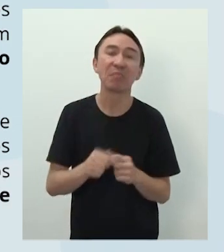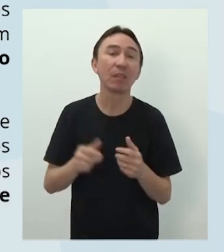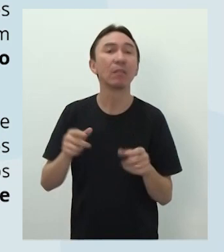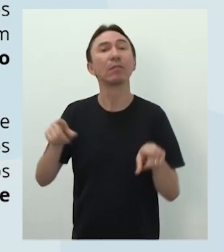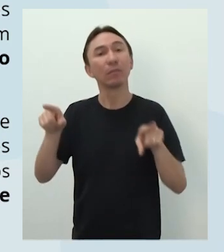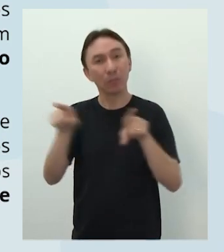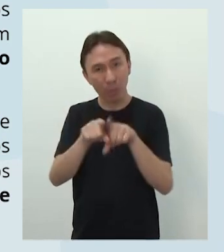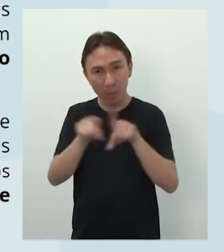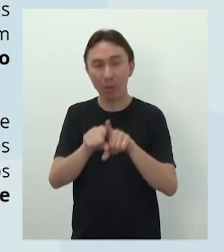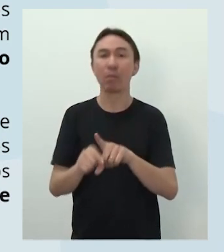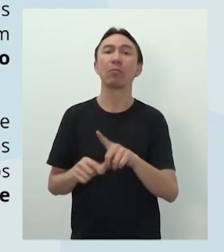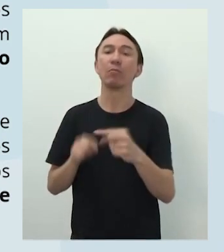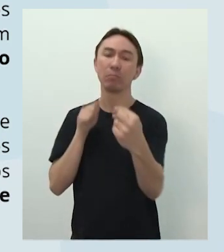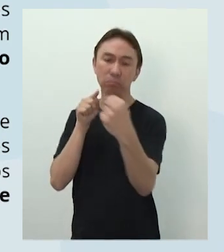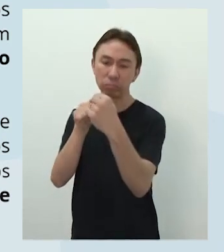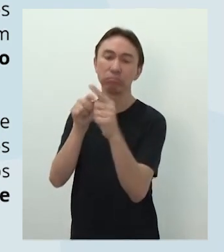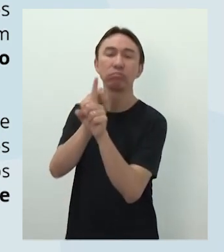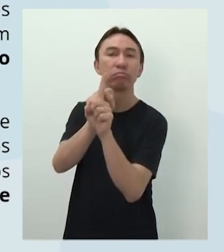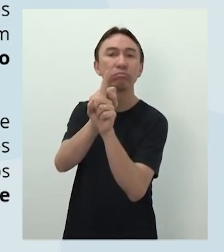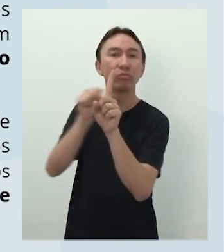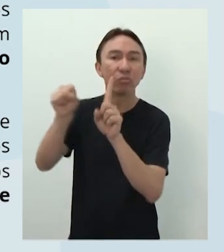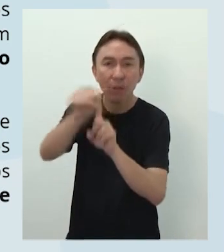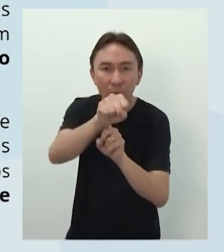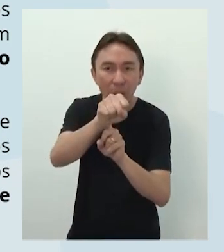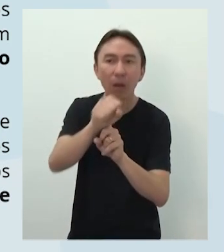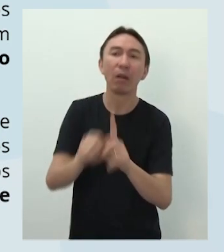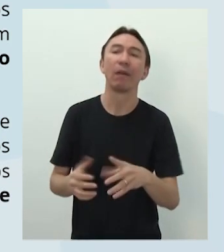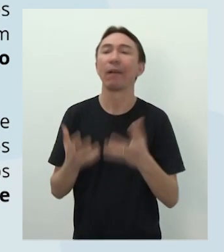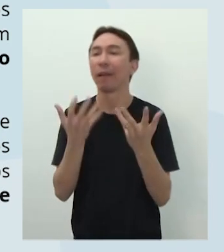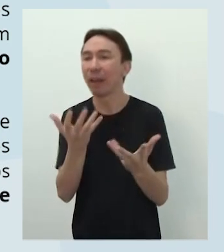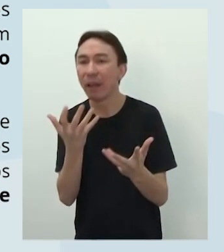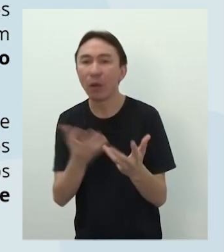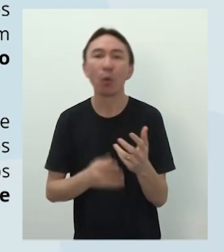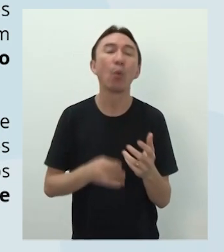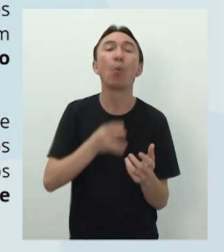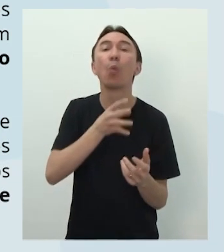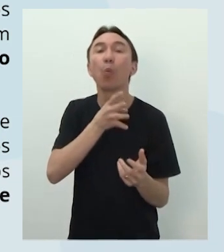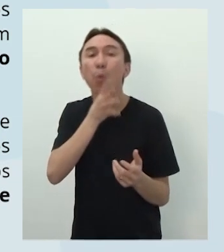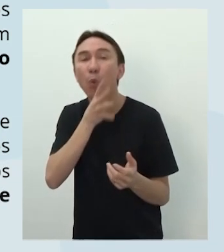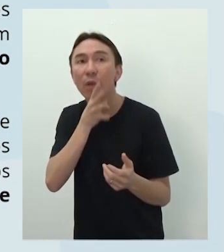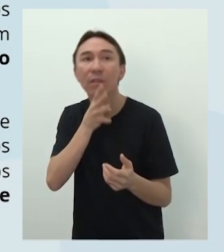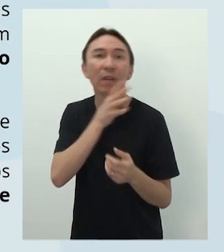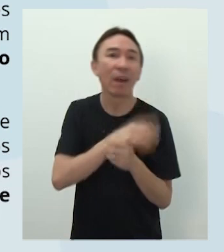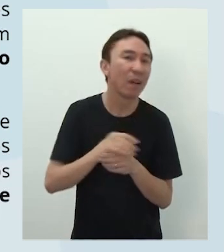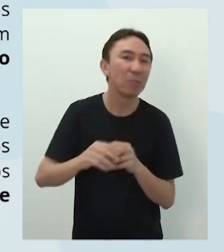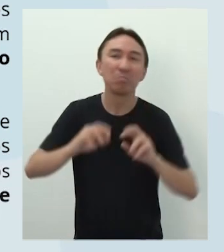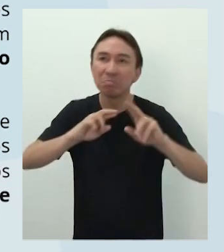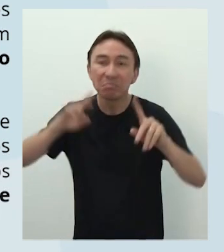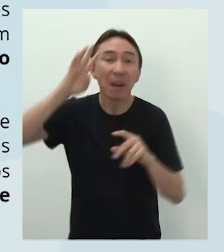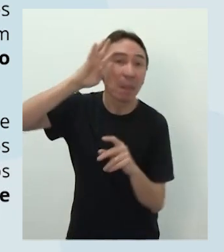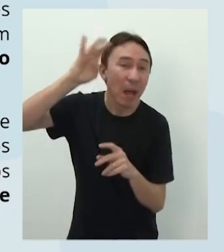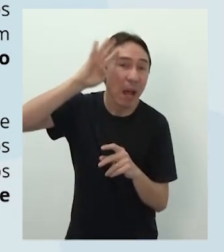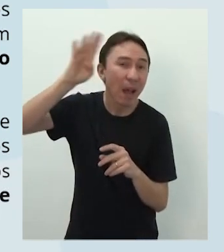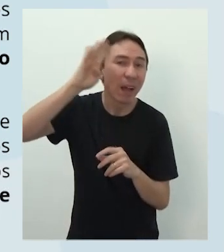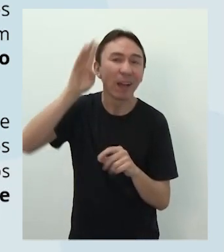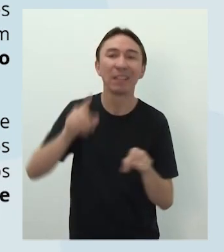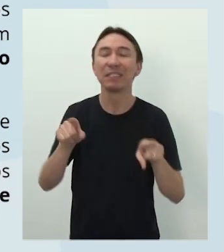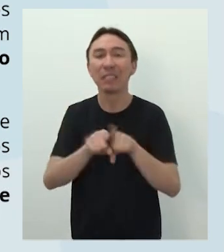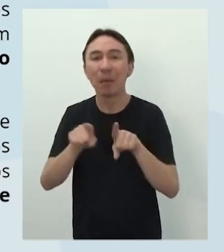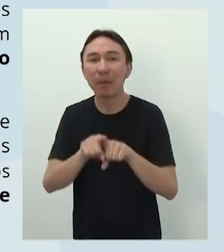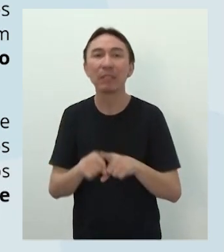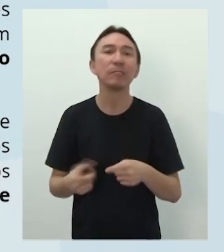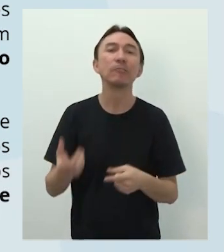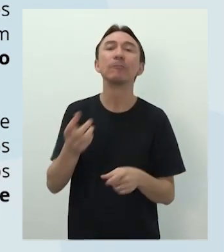social. Um, ele quer conhecer, a gente falando de aspectos racionais, a razão, persuadir, se for, do aspecto